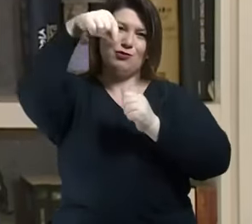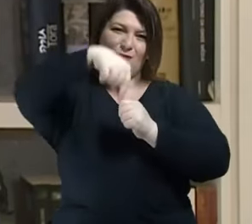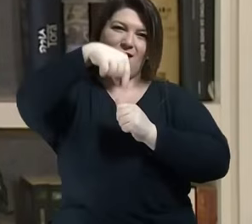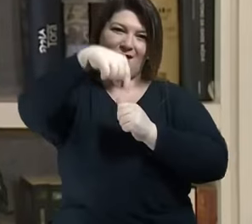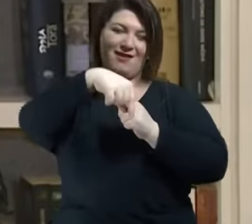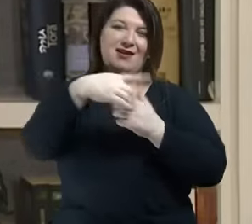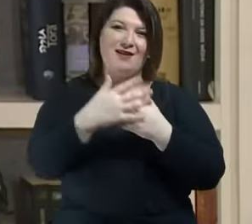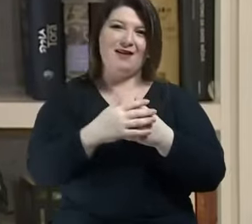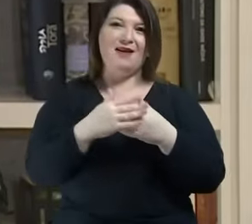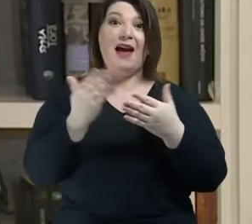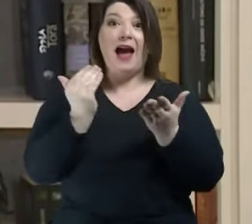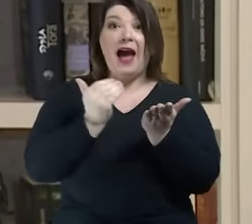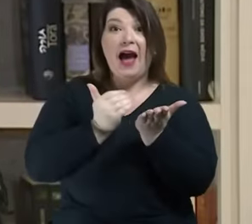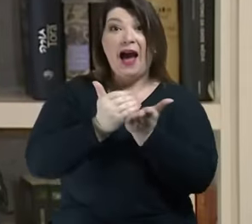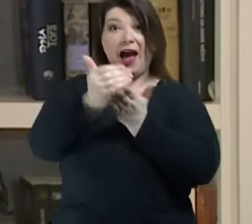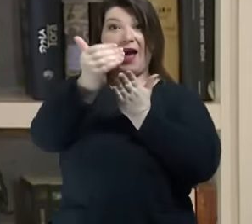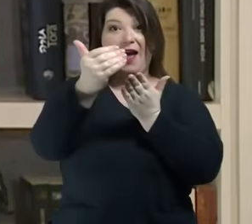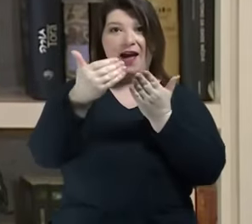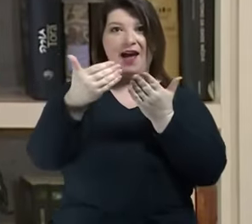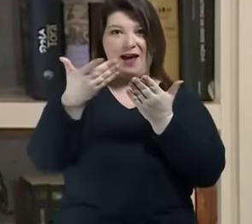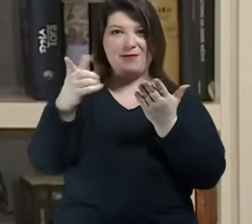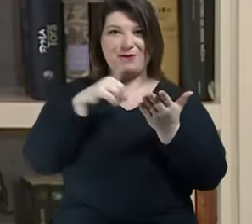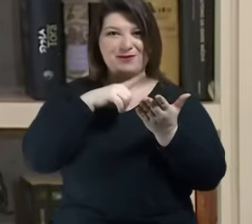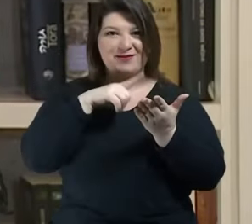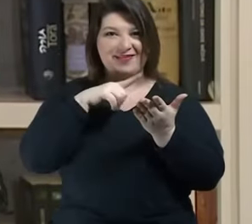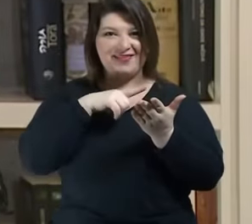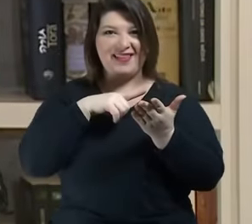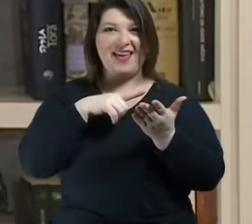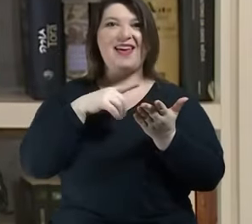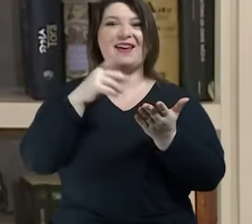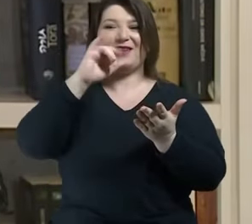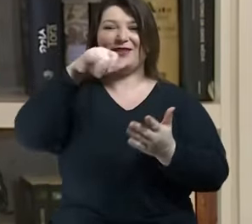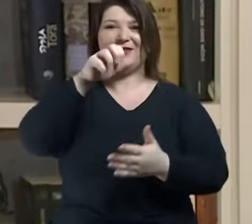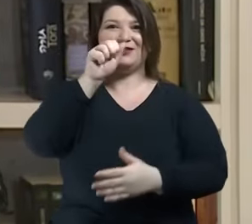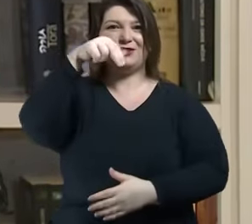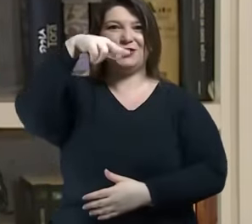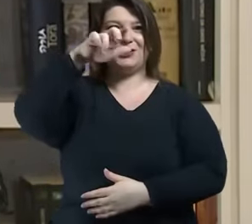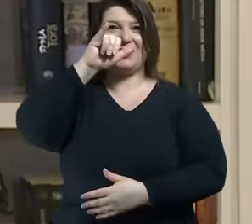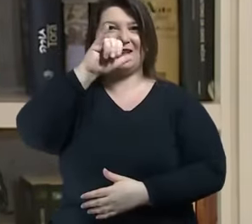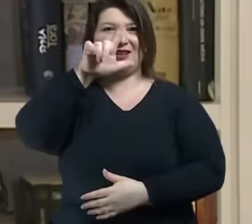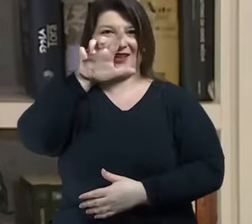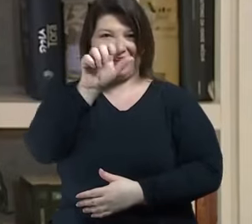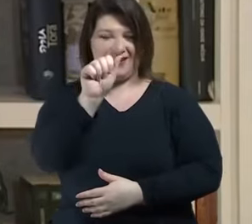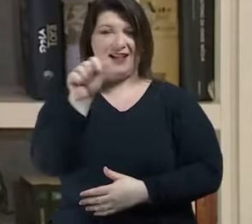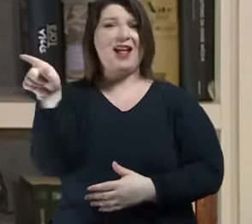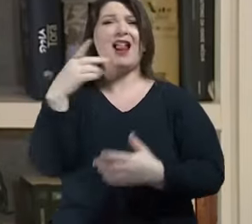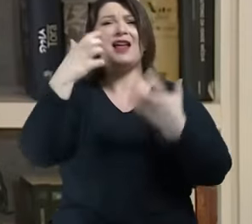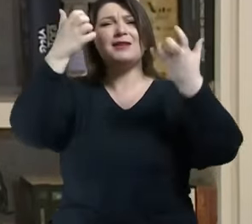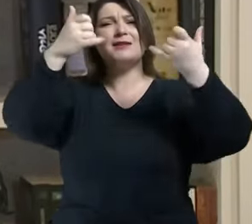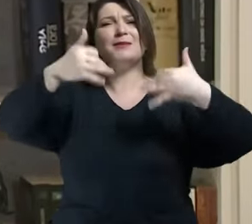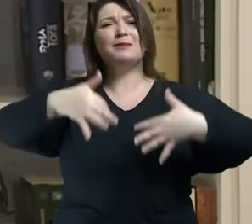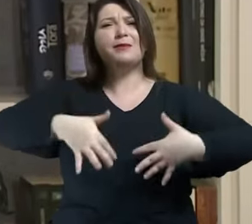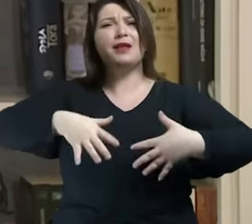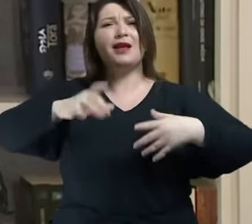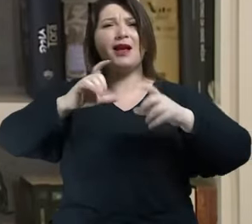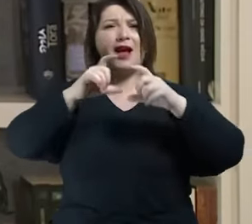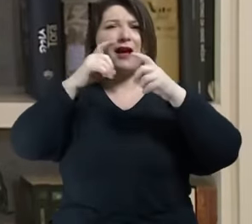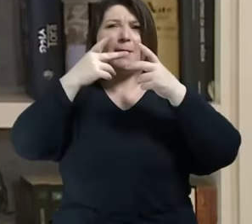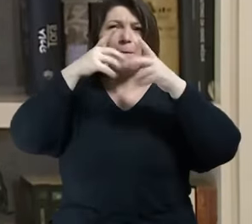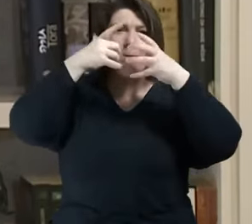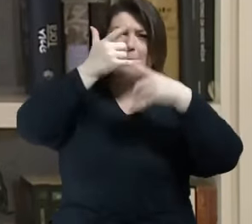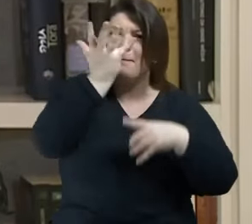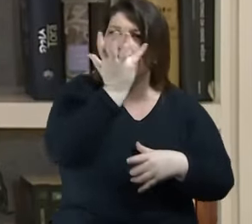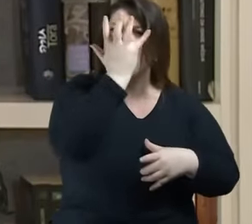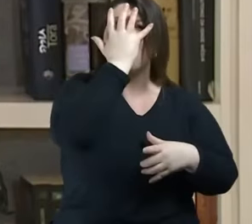extraordinária de Jamila Ribeiro, que veio falar sobre máscaras, mas enfatizou o amor e o ódio. Nós pegamos o